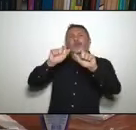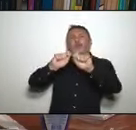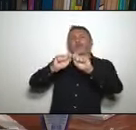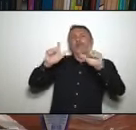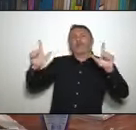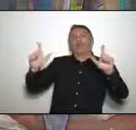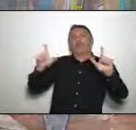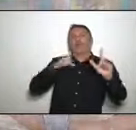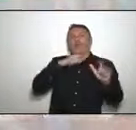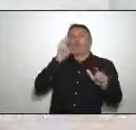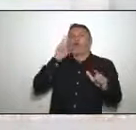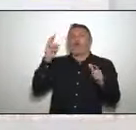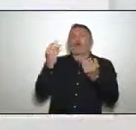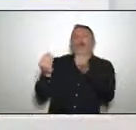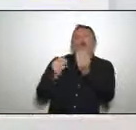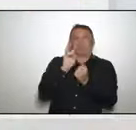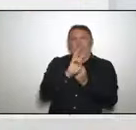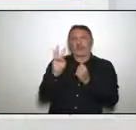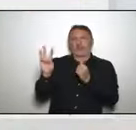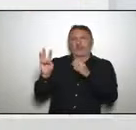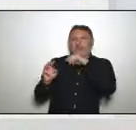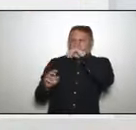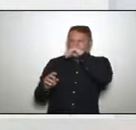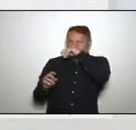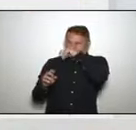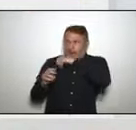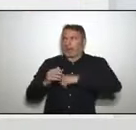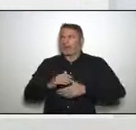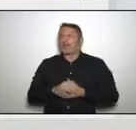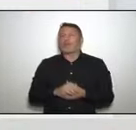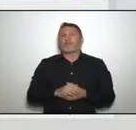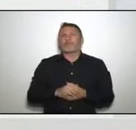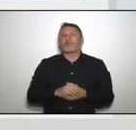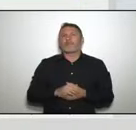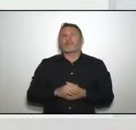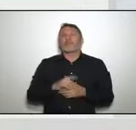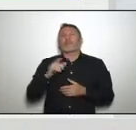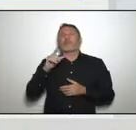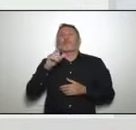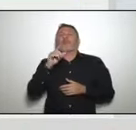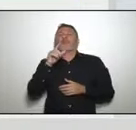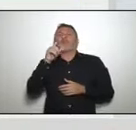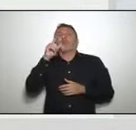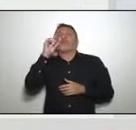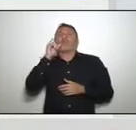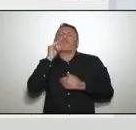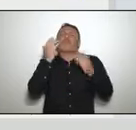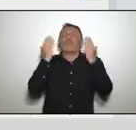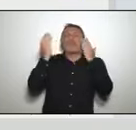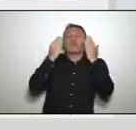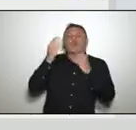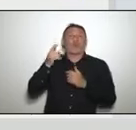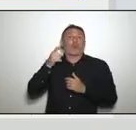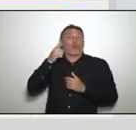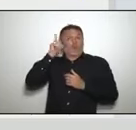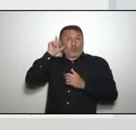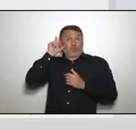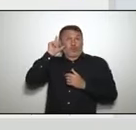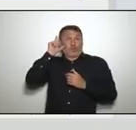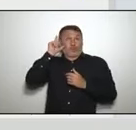ver, mas, só para vocês terem uma ideia, então, ontem, pelo boletim, nós fechamos com